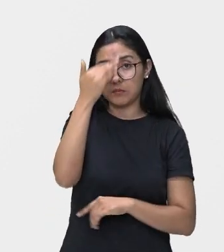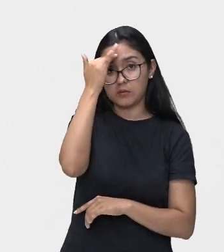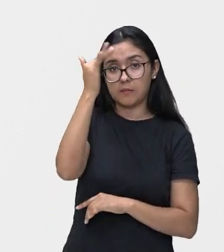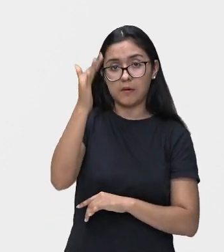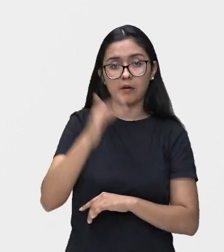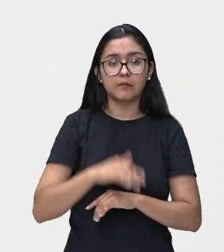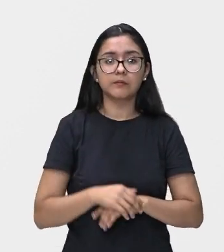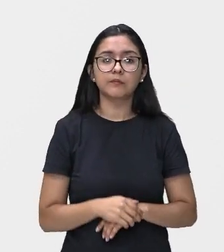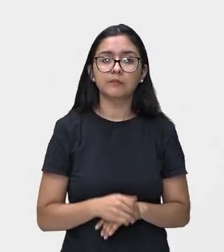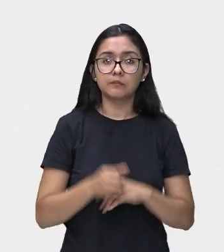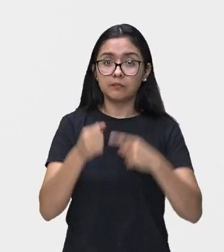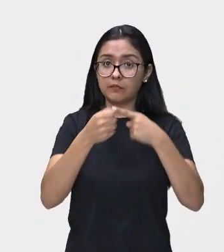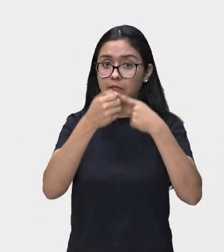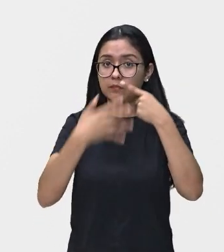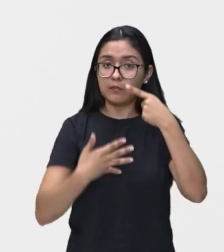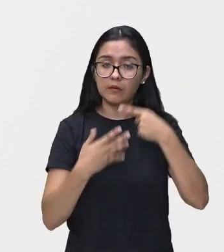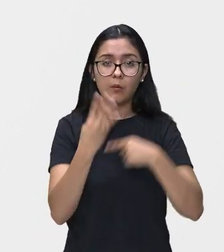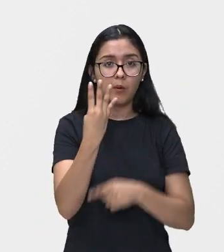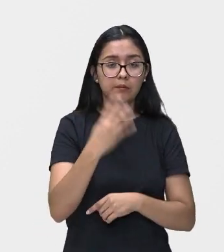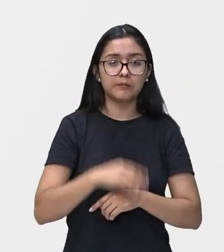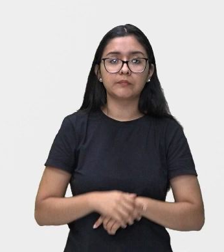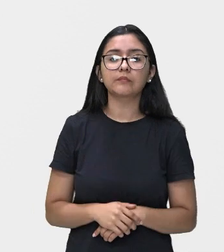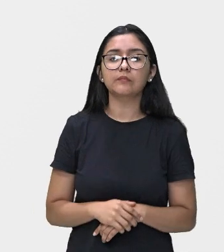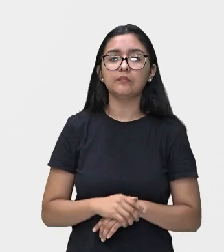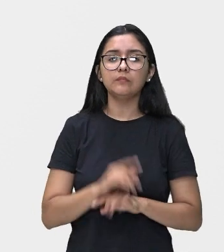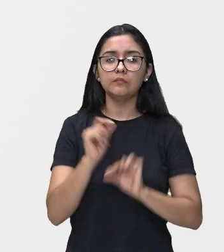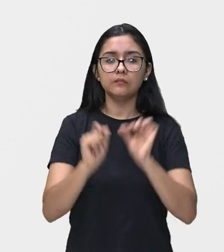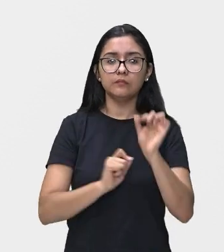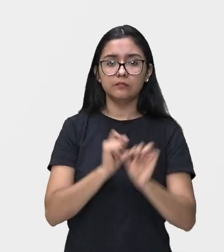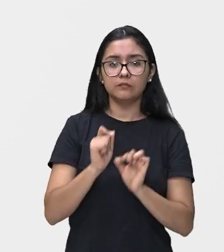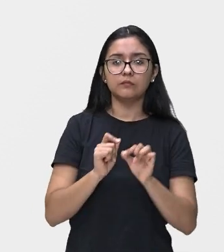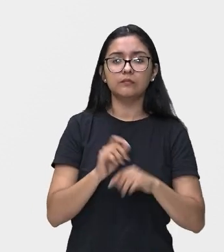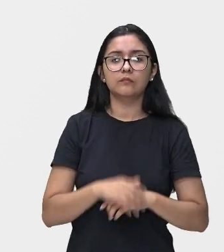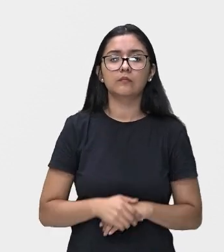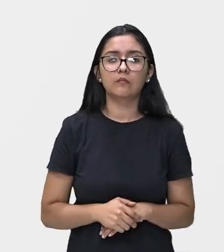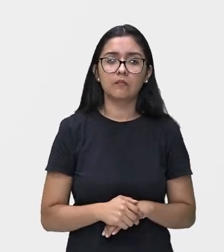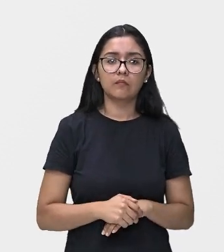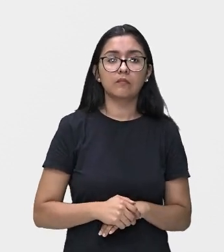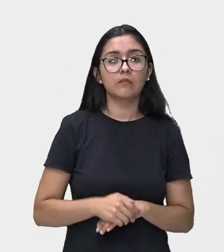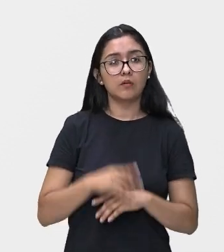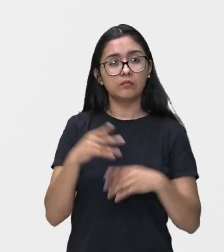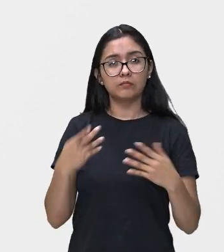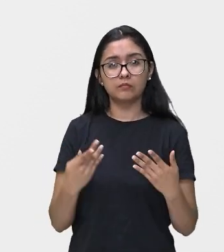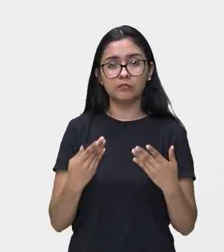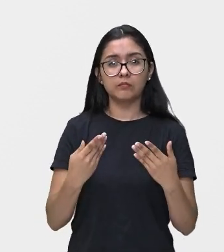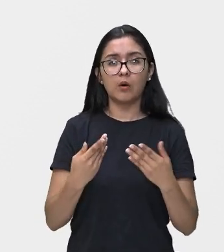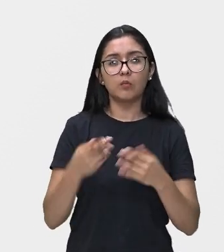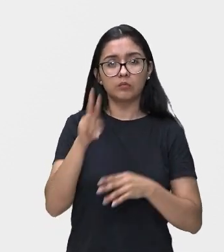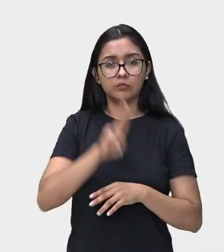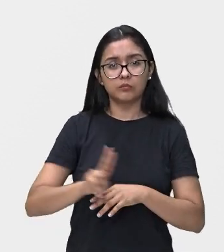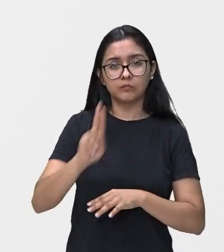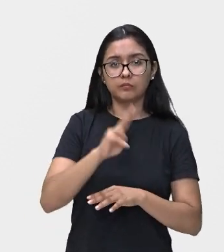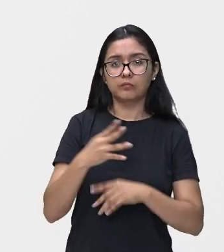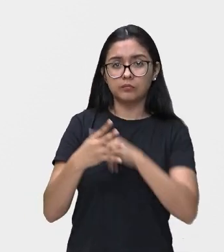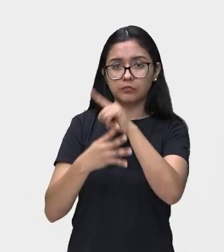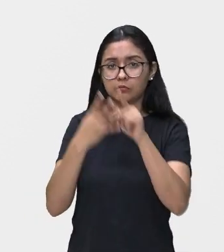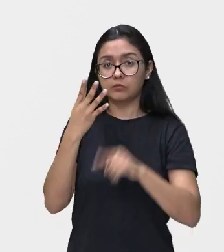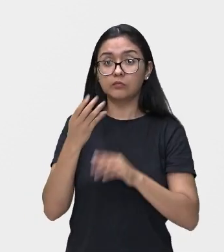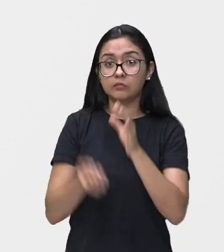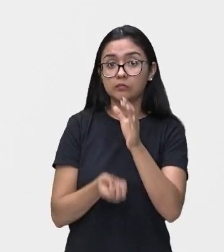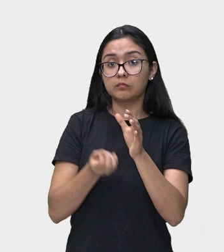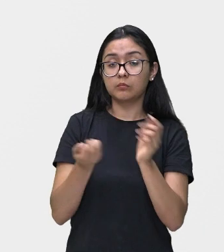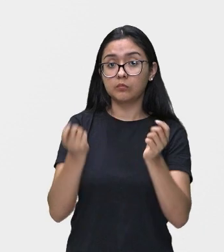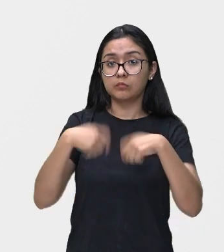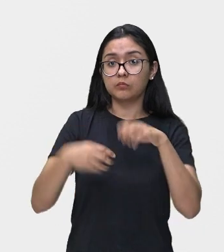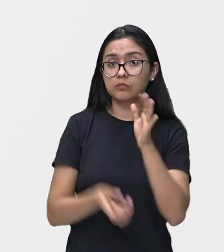formadores do som. E é articulando esses quatro elementos que se criam música.